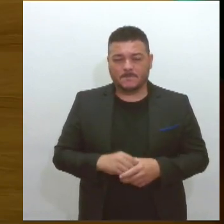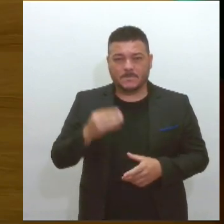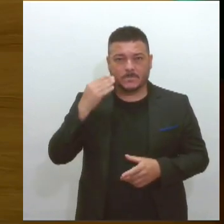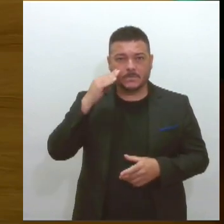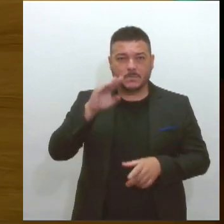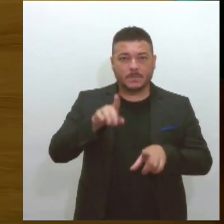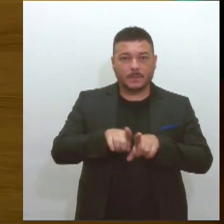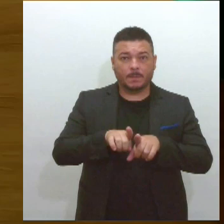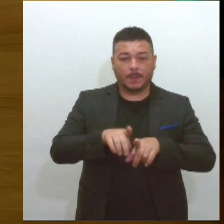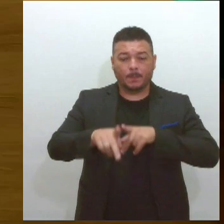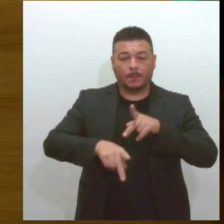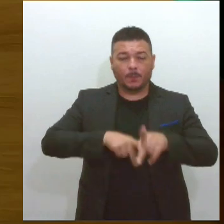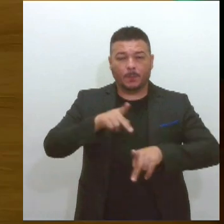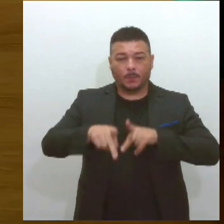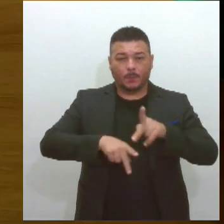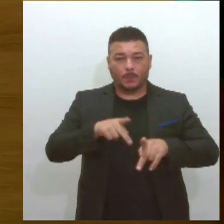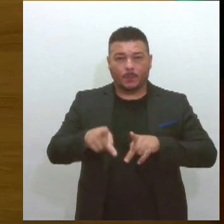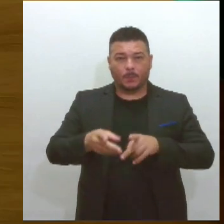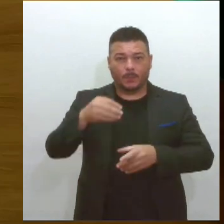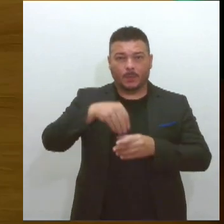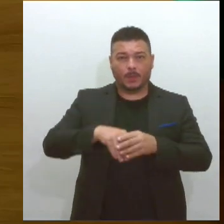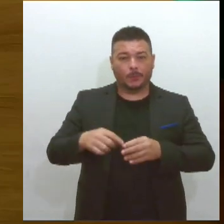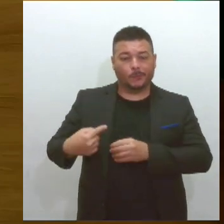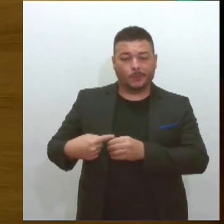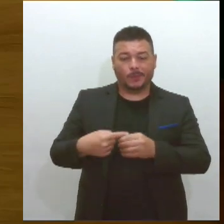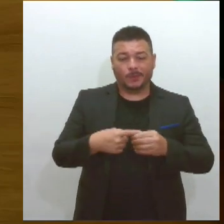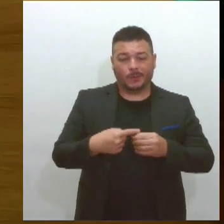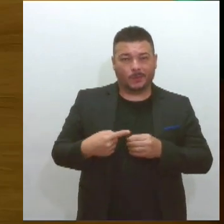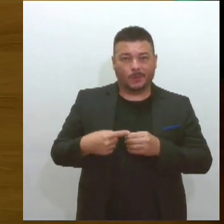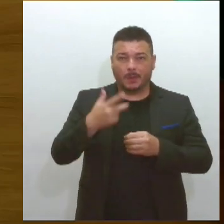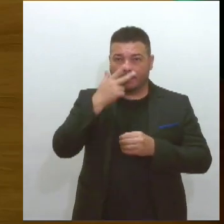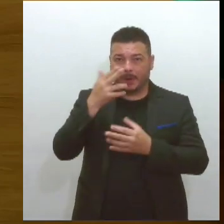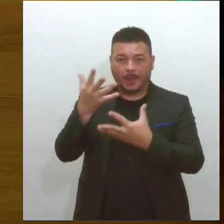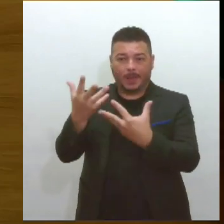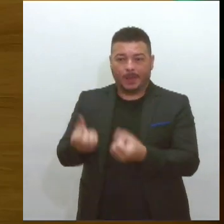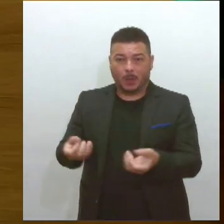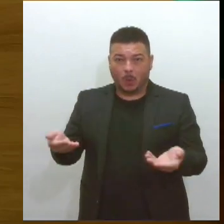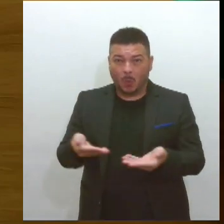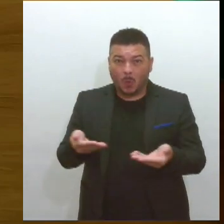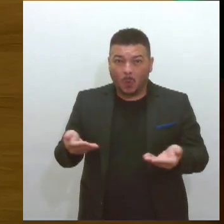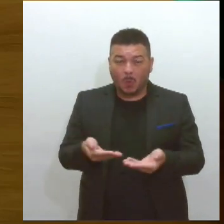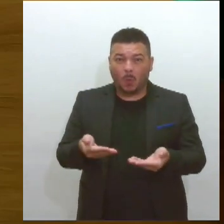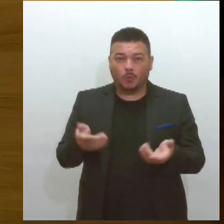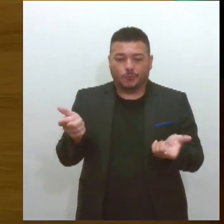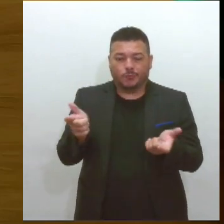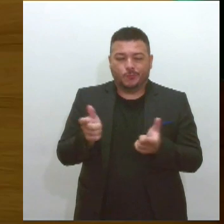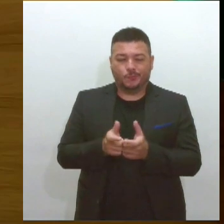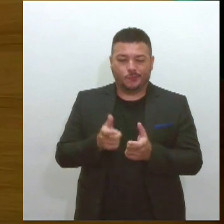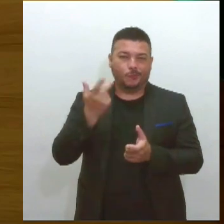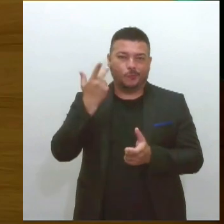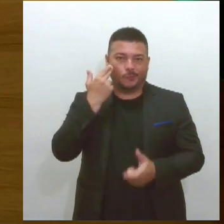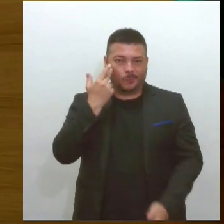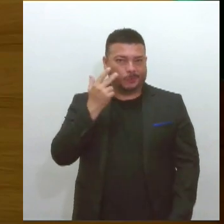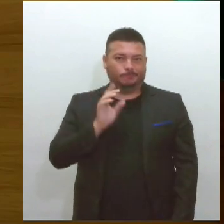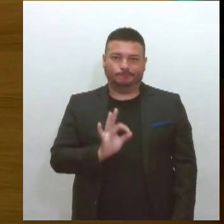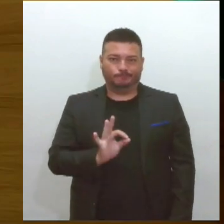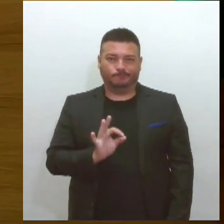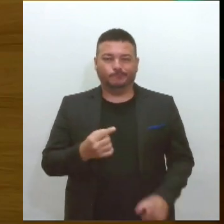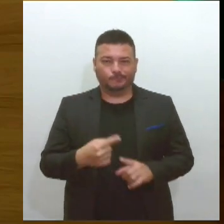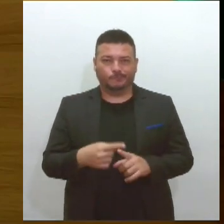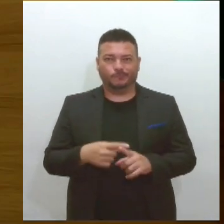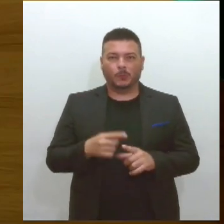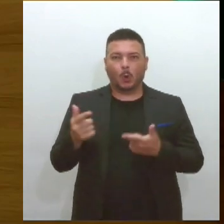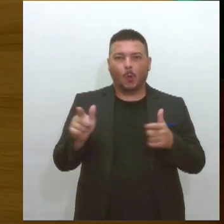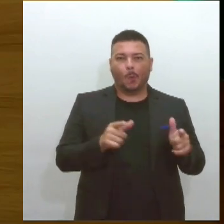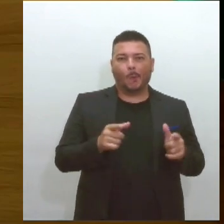do interior, que culturalmente é mais aceito. Hoje em dia isso é muito menos comum, porém a gente tem um risco das outras drogas que